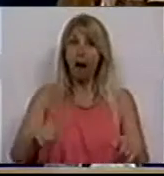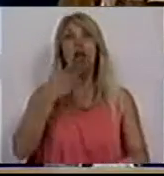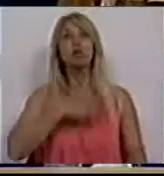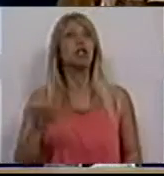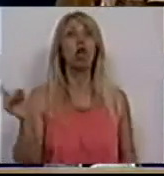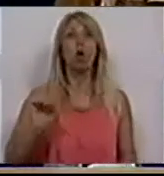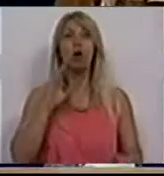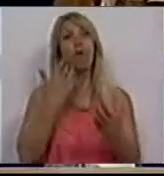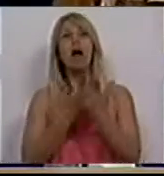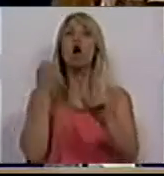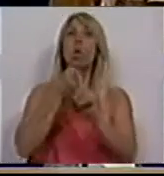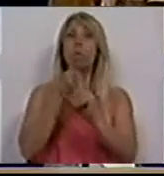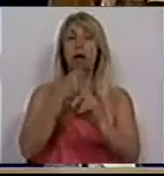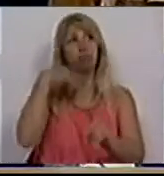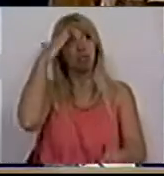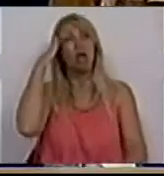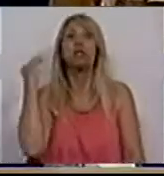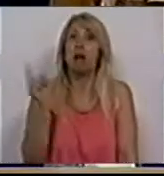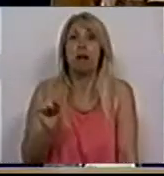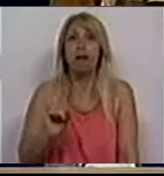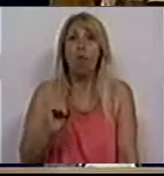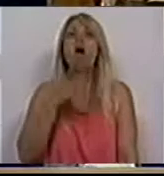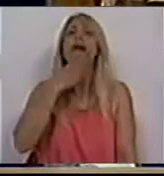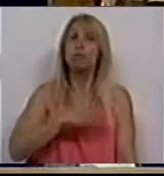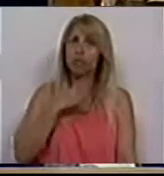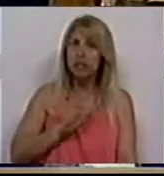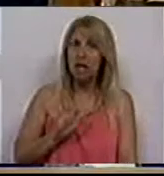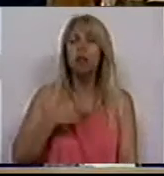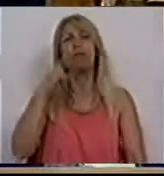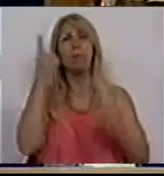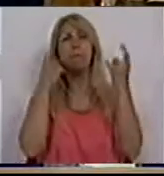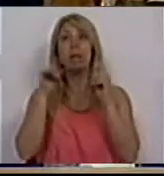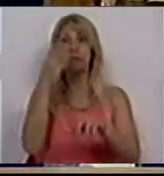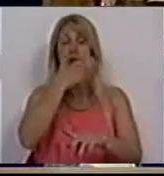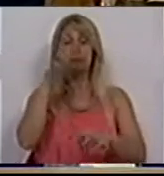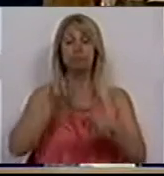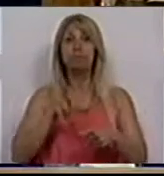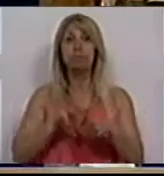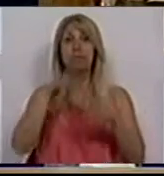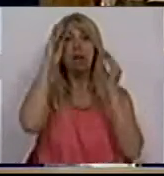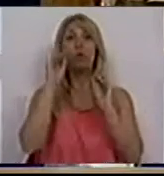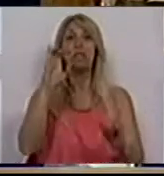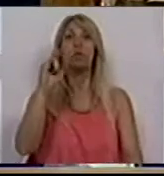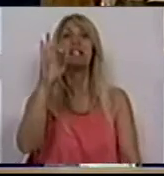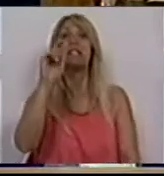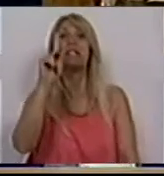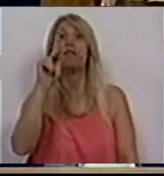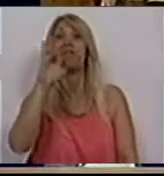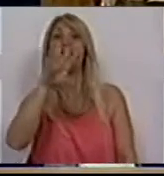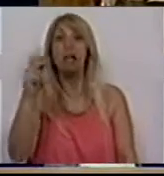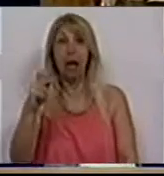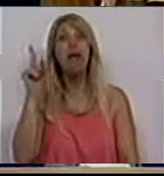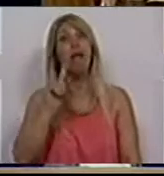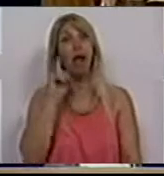combater isto. Porque nos parece que não é suficiente. Vamos pensar nisso. Vamos pensar se uma disciplina de educação cívica é importante neste combate.